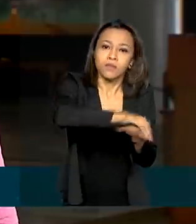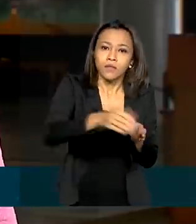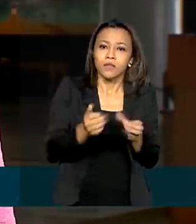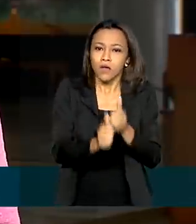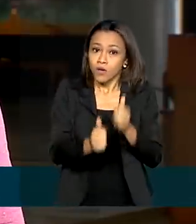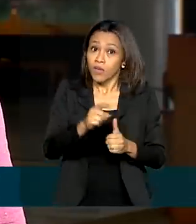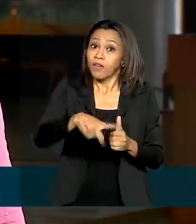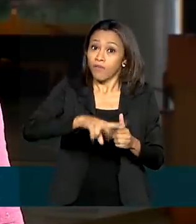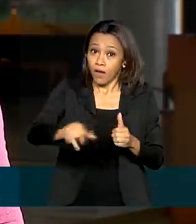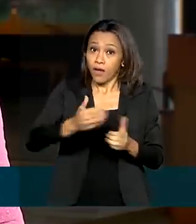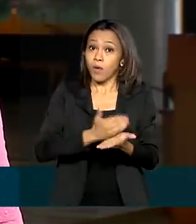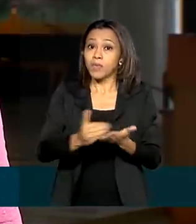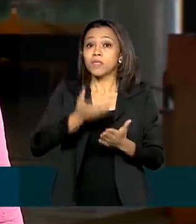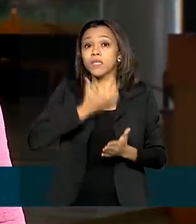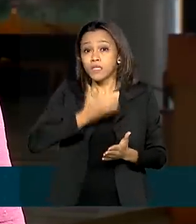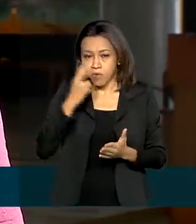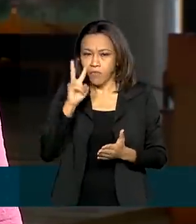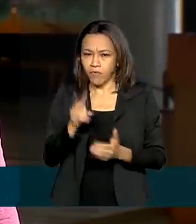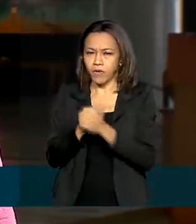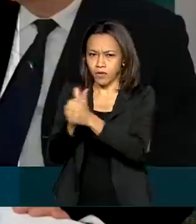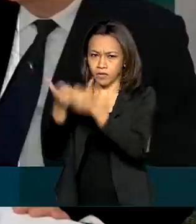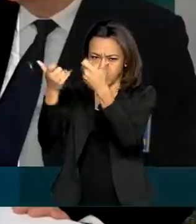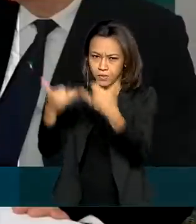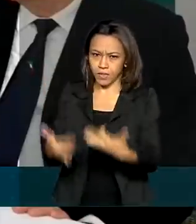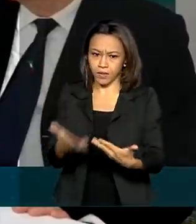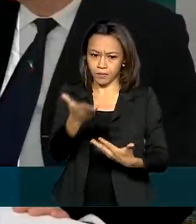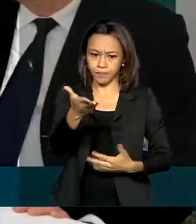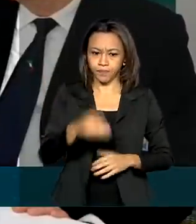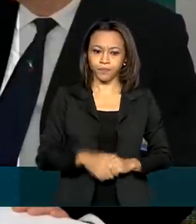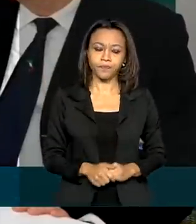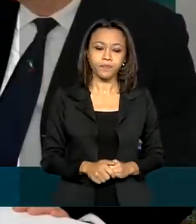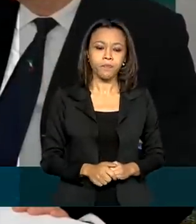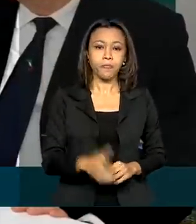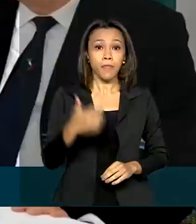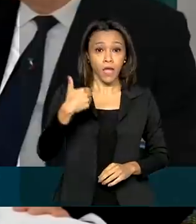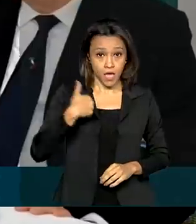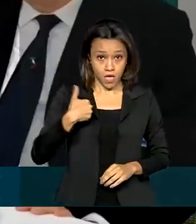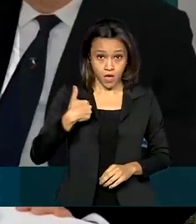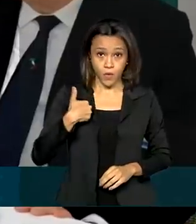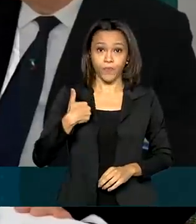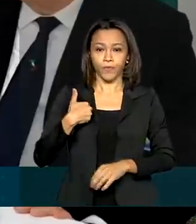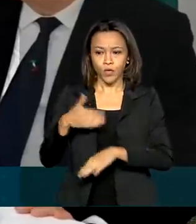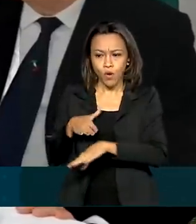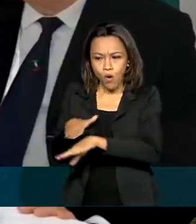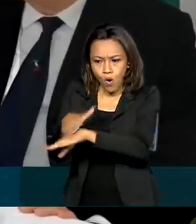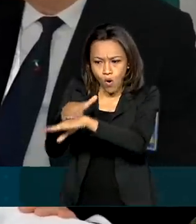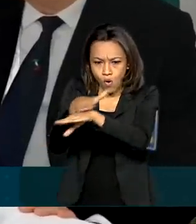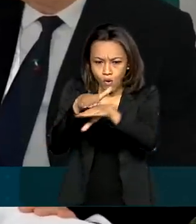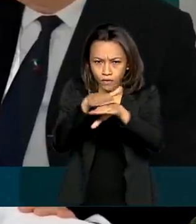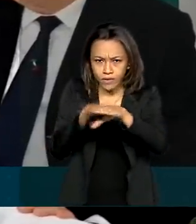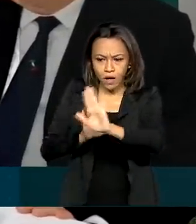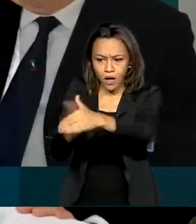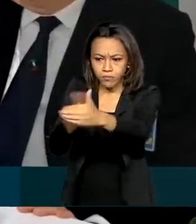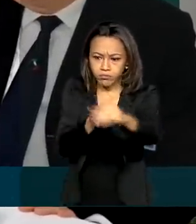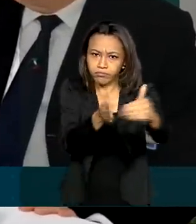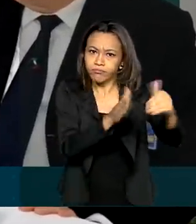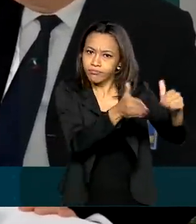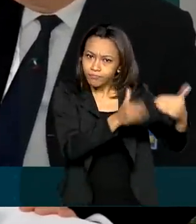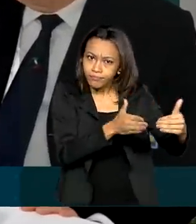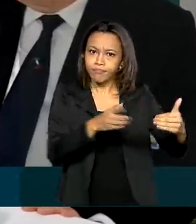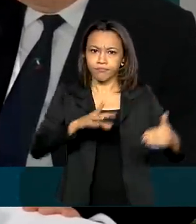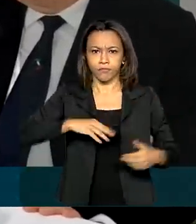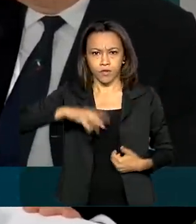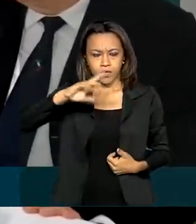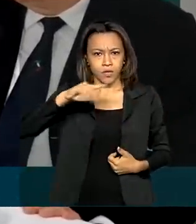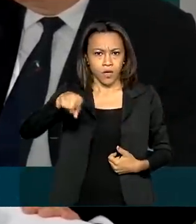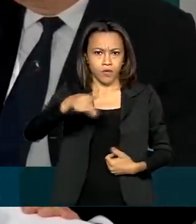Vamos ouvir o que disse o presidente Bolsonaro. Temos conversado com alguns dos redes de supermercado, desde semana passada,